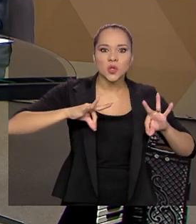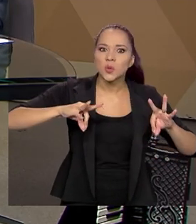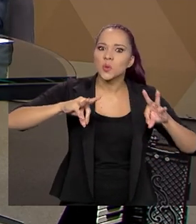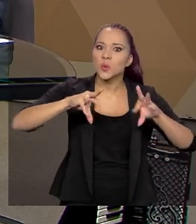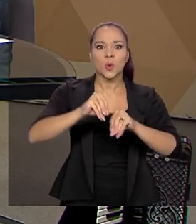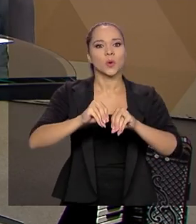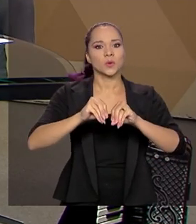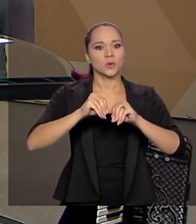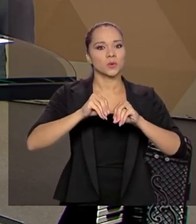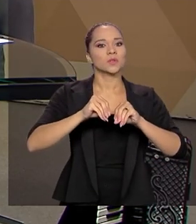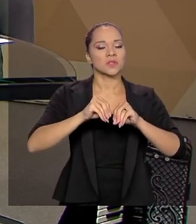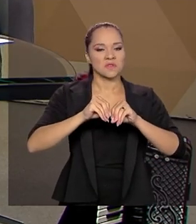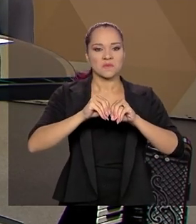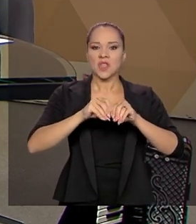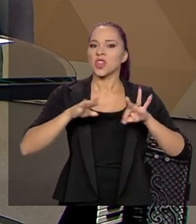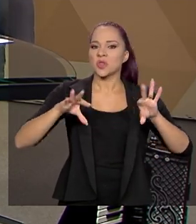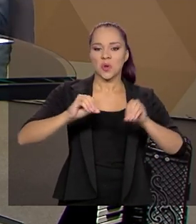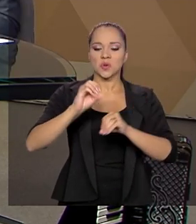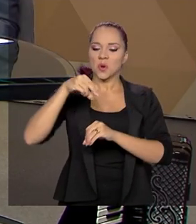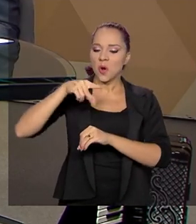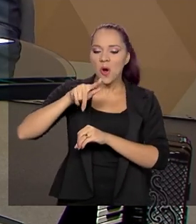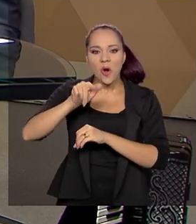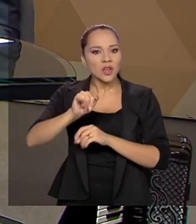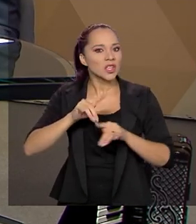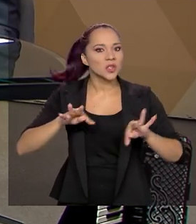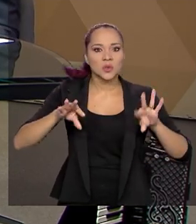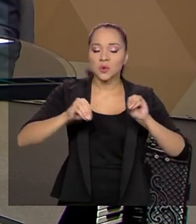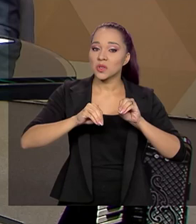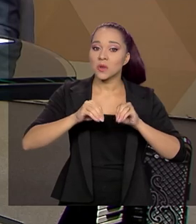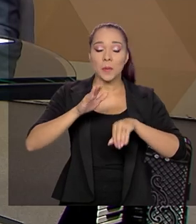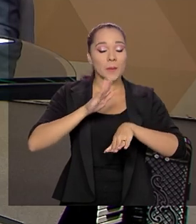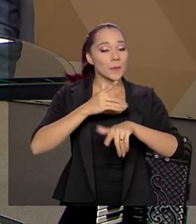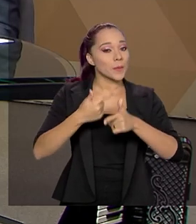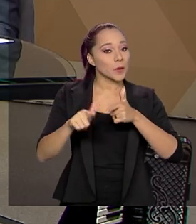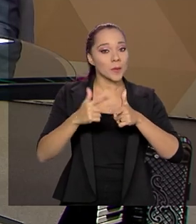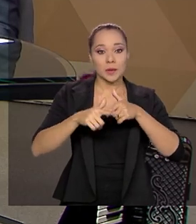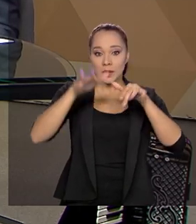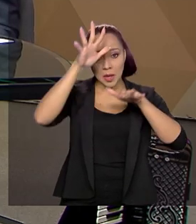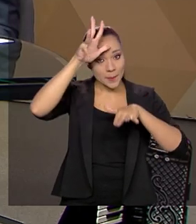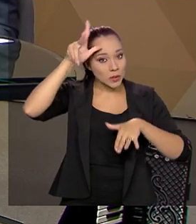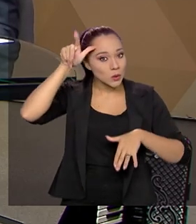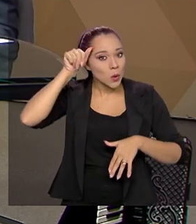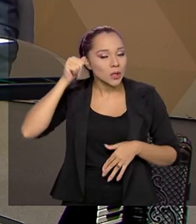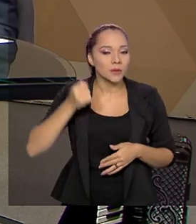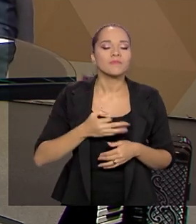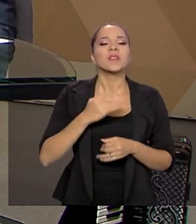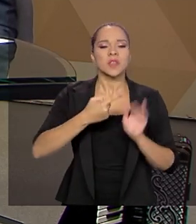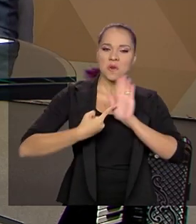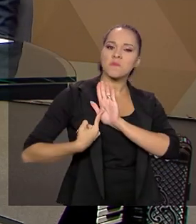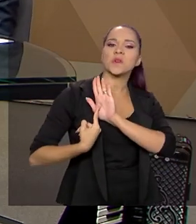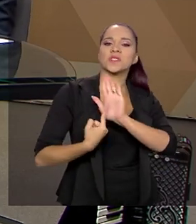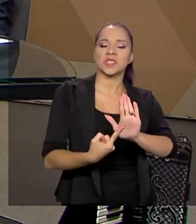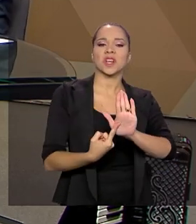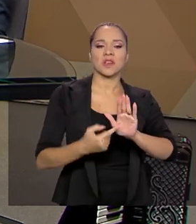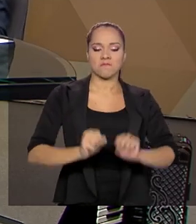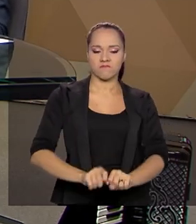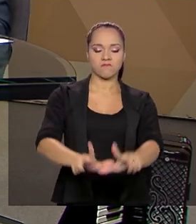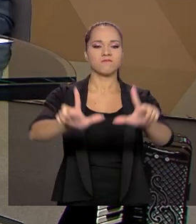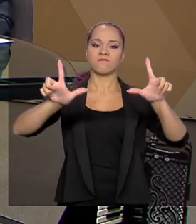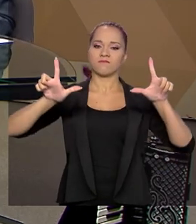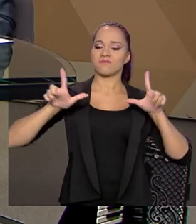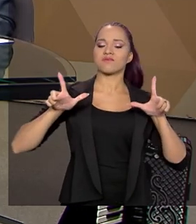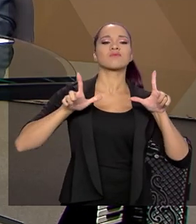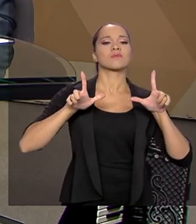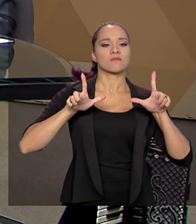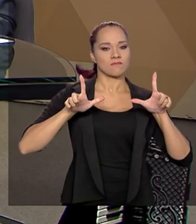ecoturismo. Ali estavam todas as ONGs, tudo, no auge da crise da Amazônia. E eu tive a chance de mostrar o post no telão bem grande do